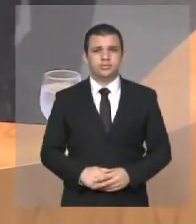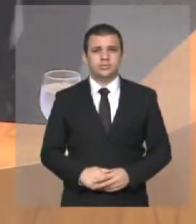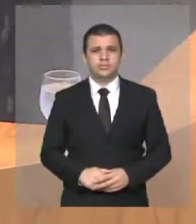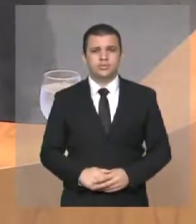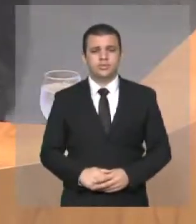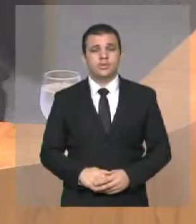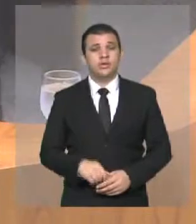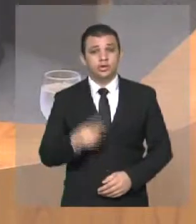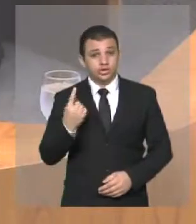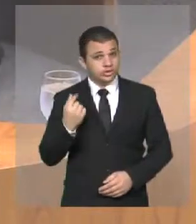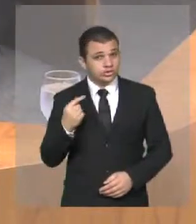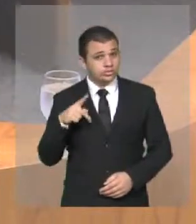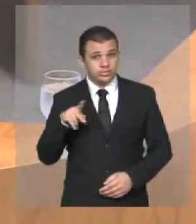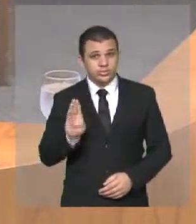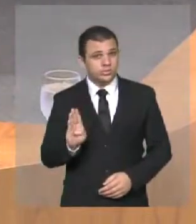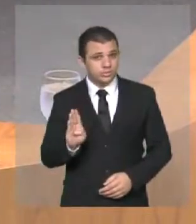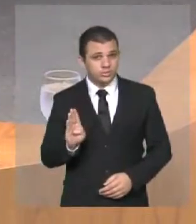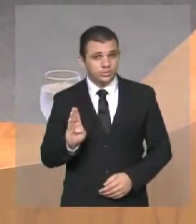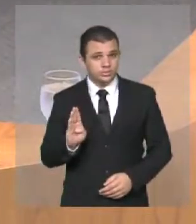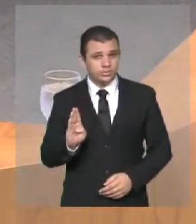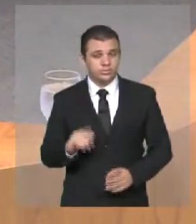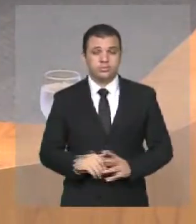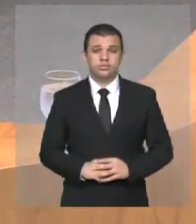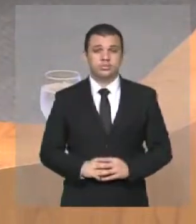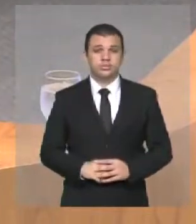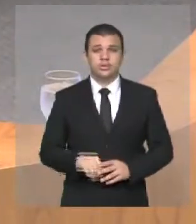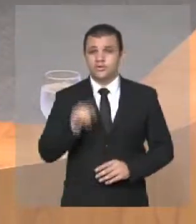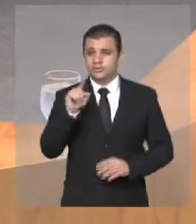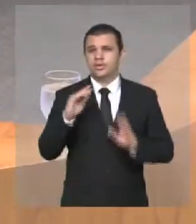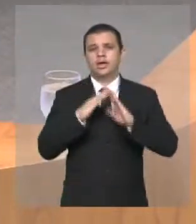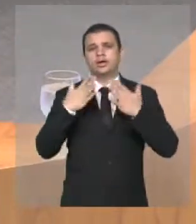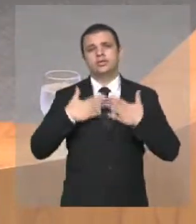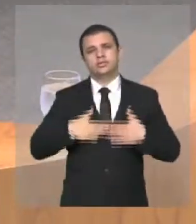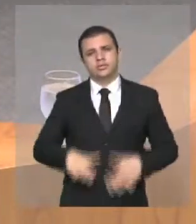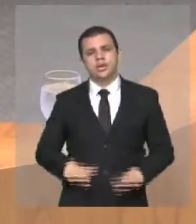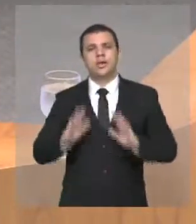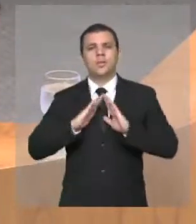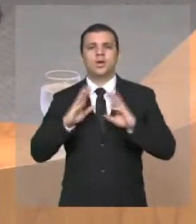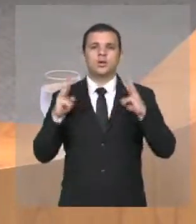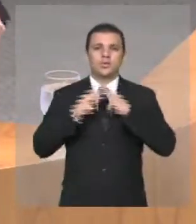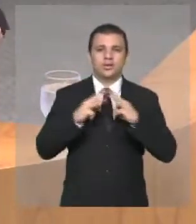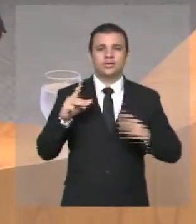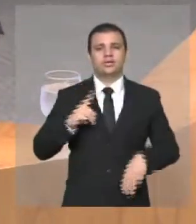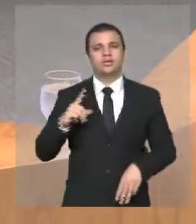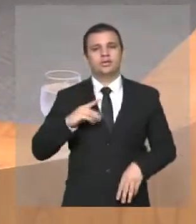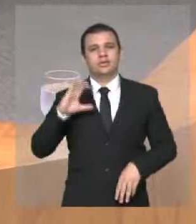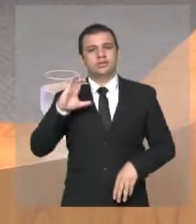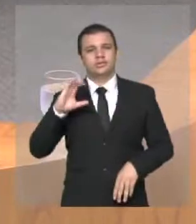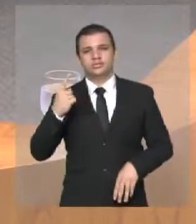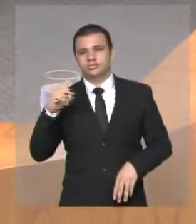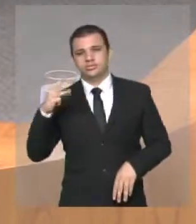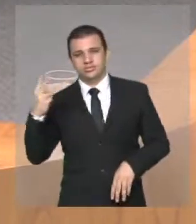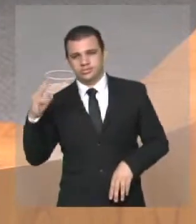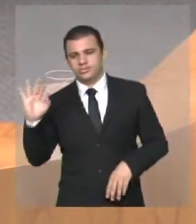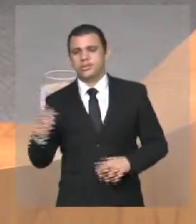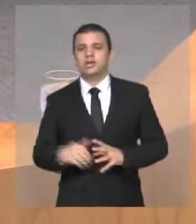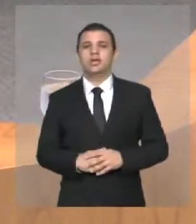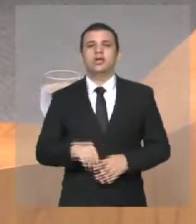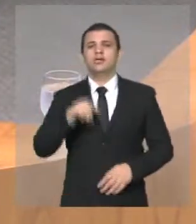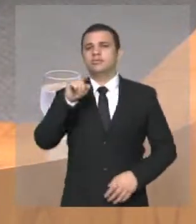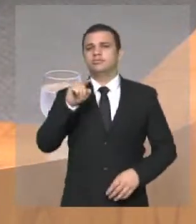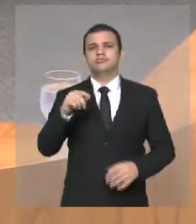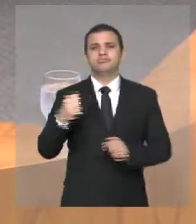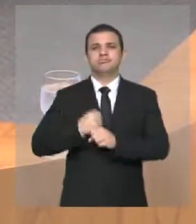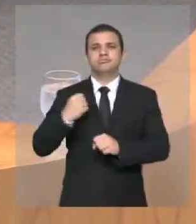dinheiro público, você que está em casa, você morador do Quatrac, você vai construir o muro da sua casa, você pega dois, três,